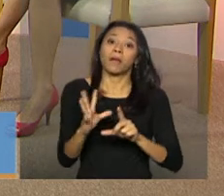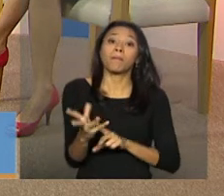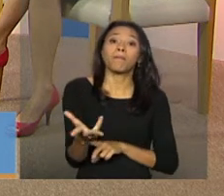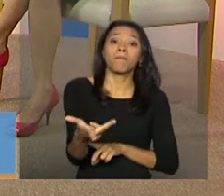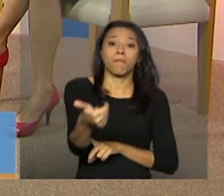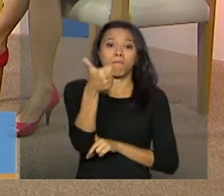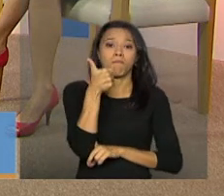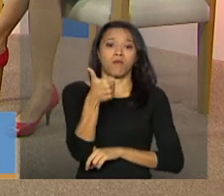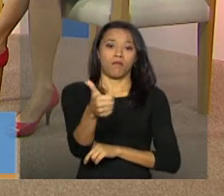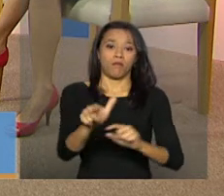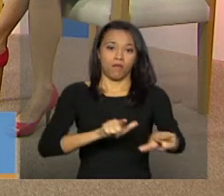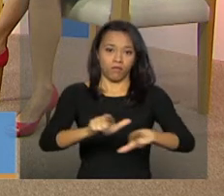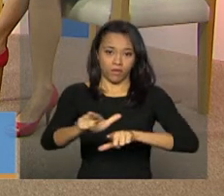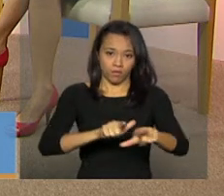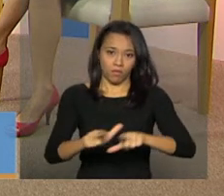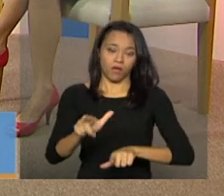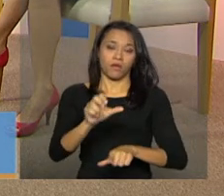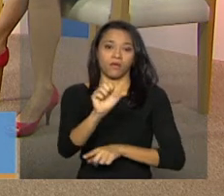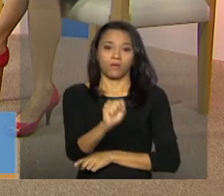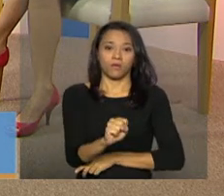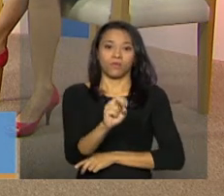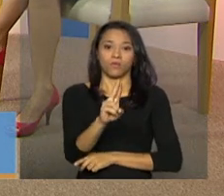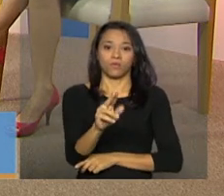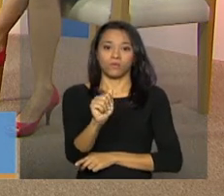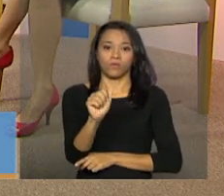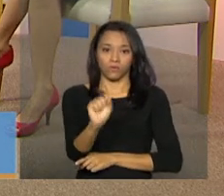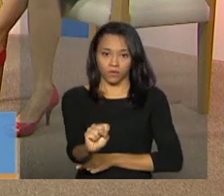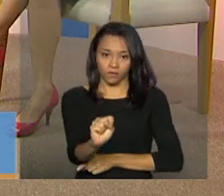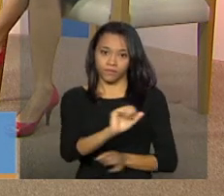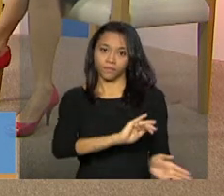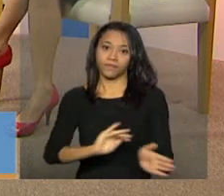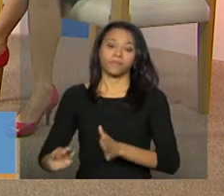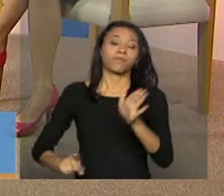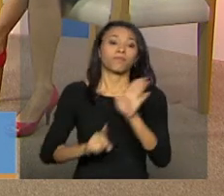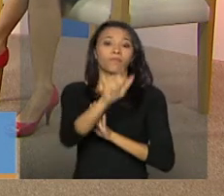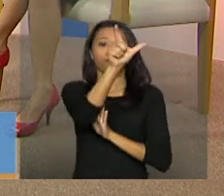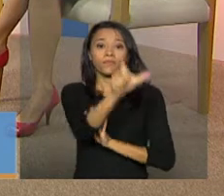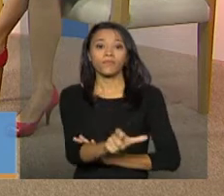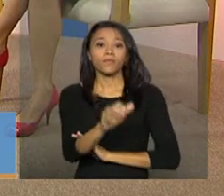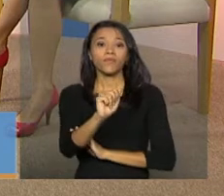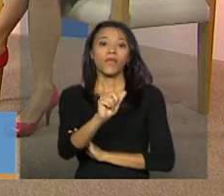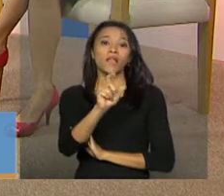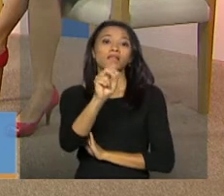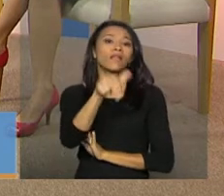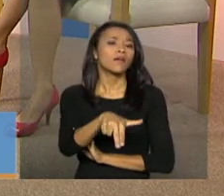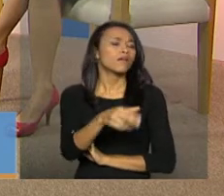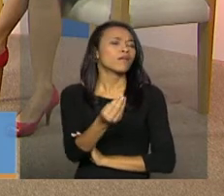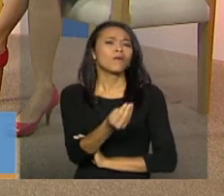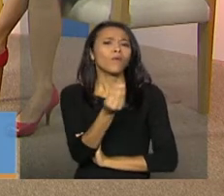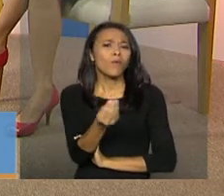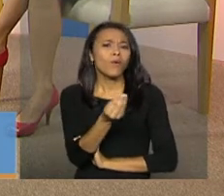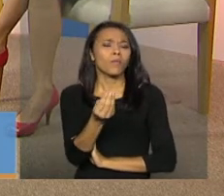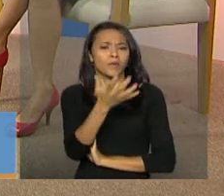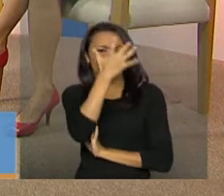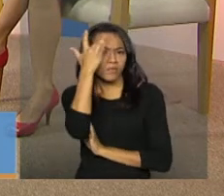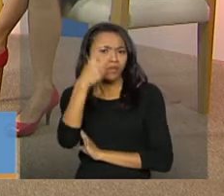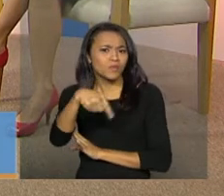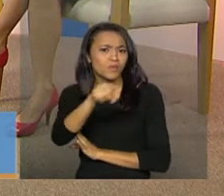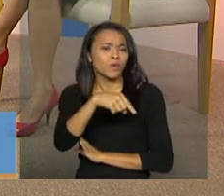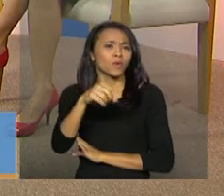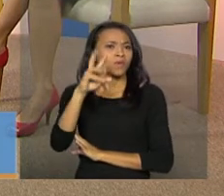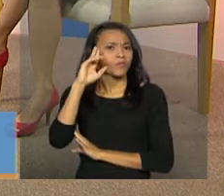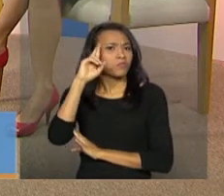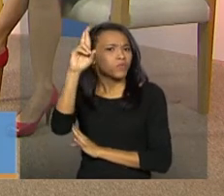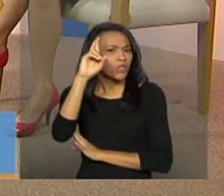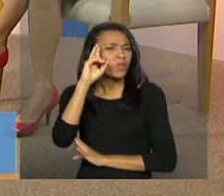no nosso país. E, Alain, como que os gestores e os conselheiros da Política Pública de Assistência Social, eles têm